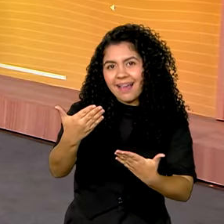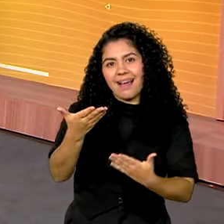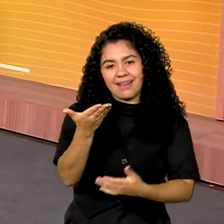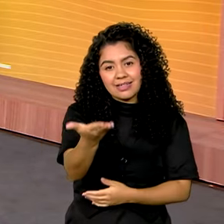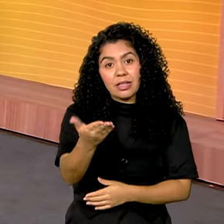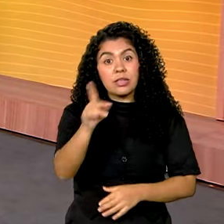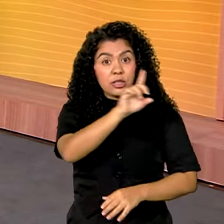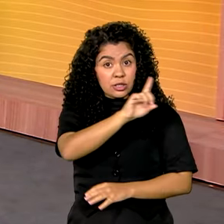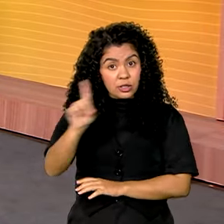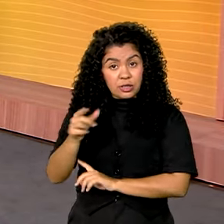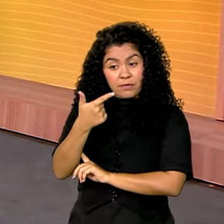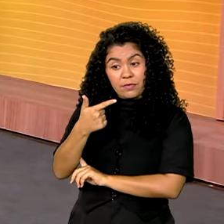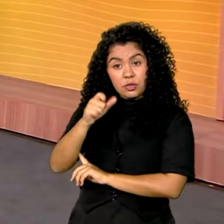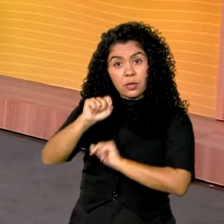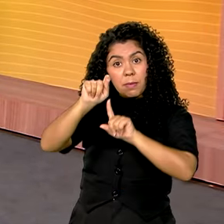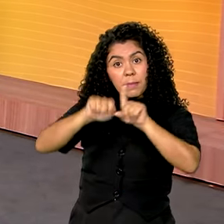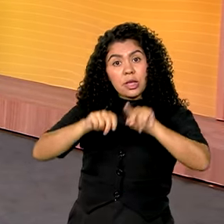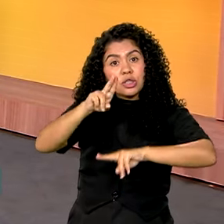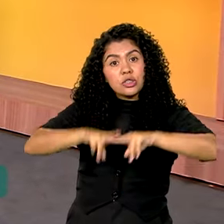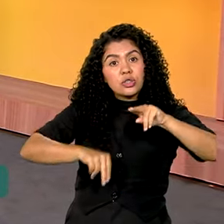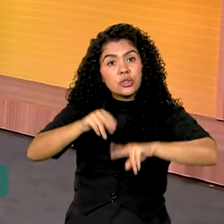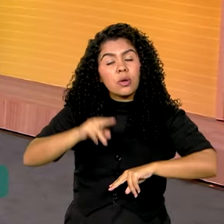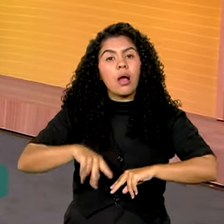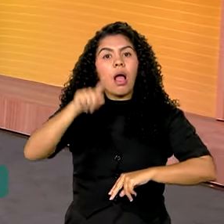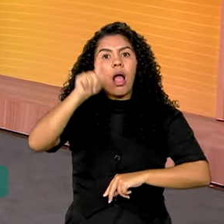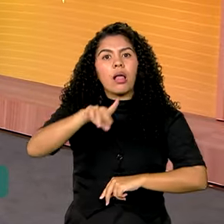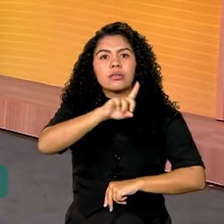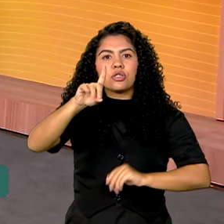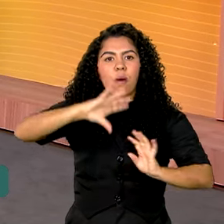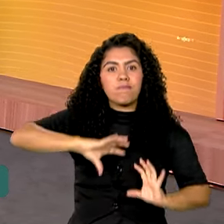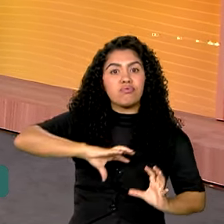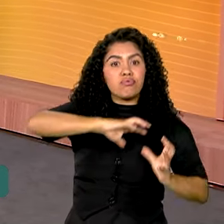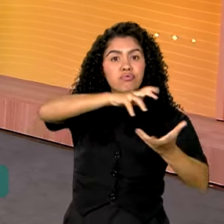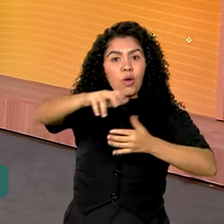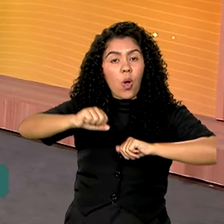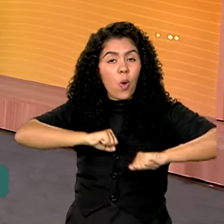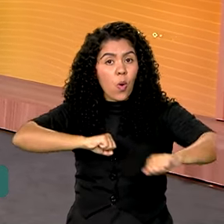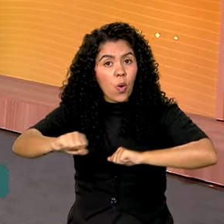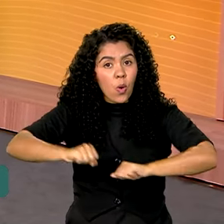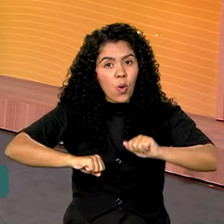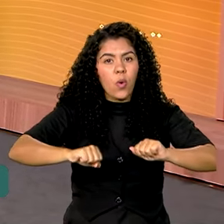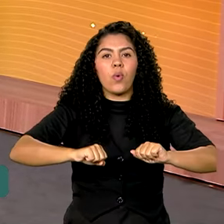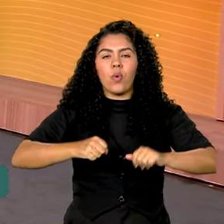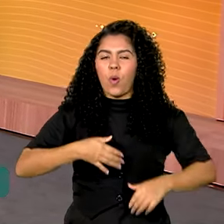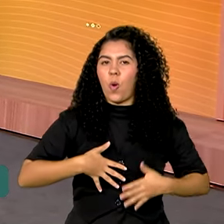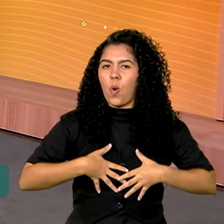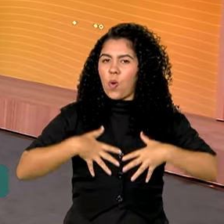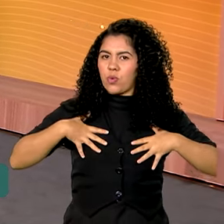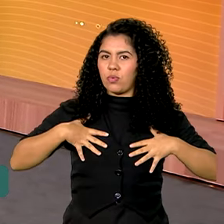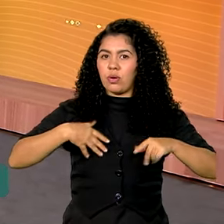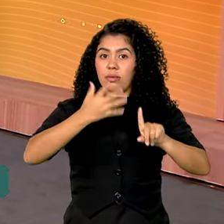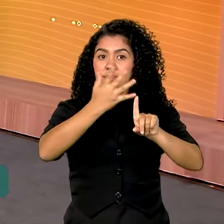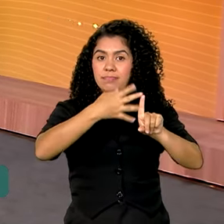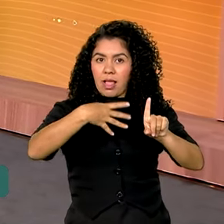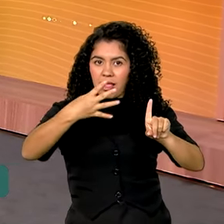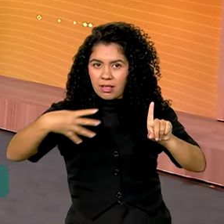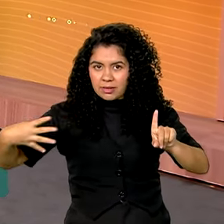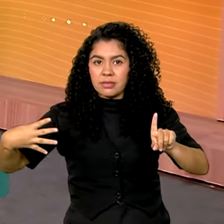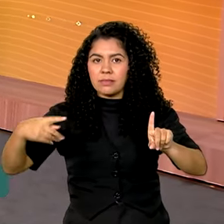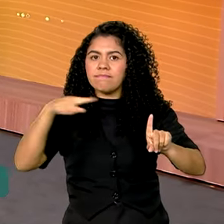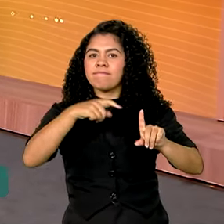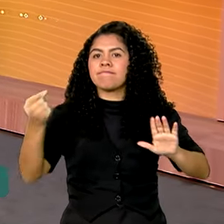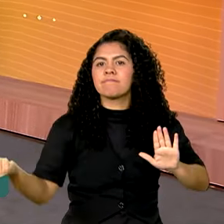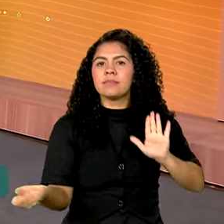Olha, dia 28 de junho é dedicado internacionalmente ao movimento Orgulho LGBTQIA+. A data é um